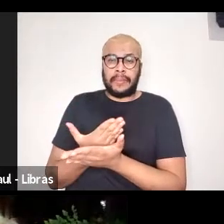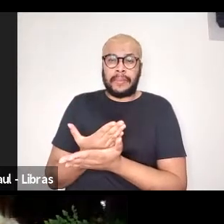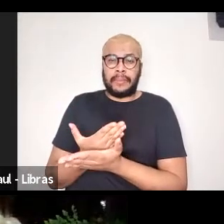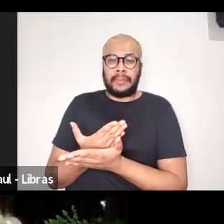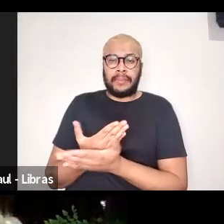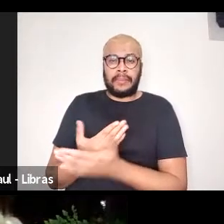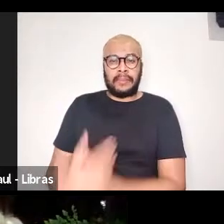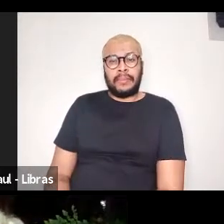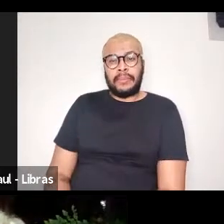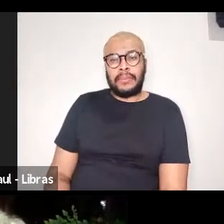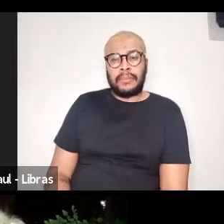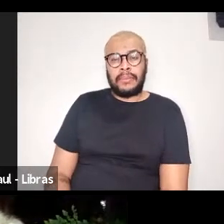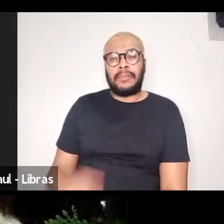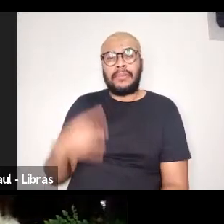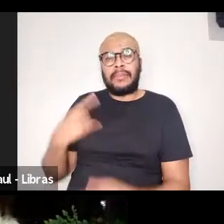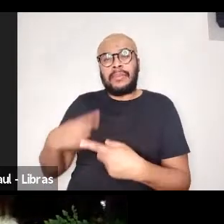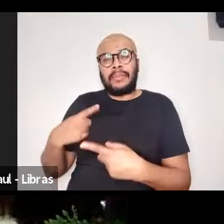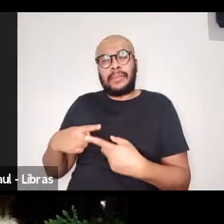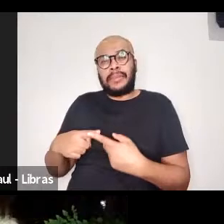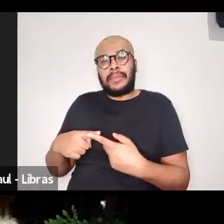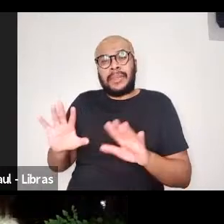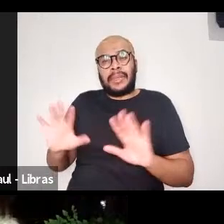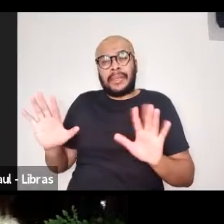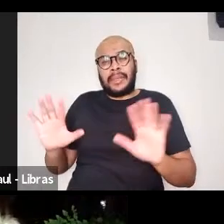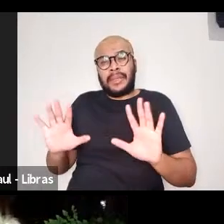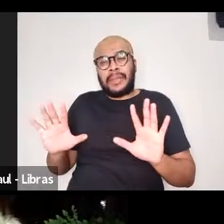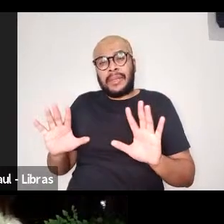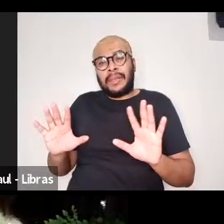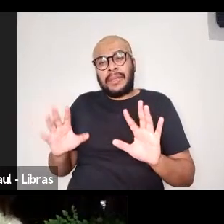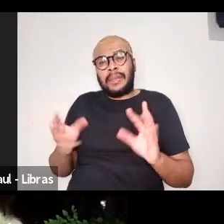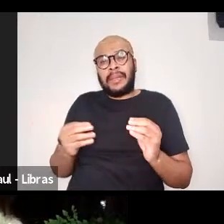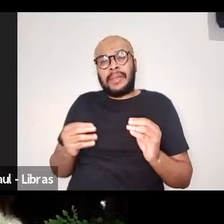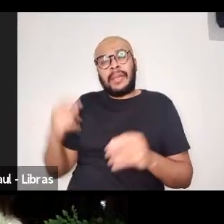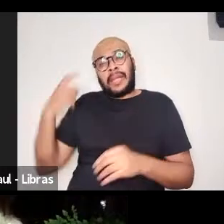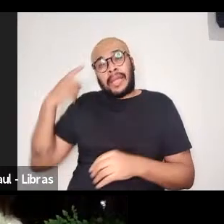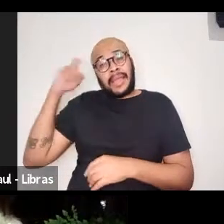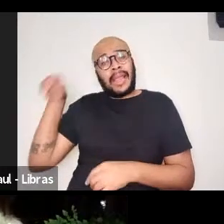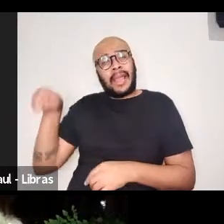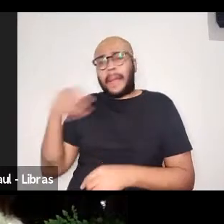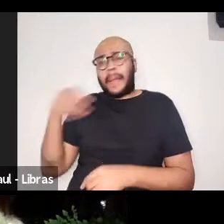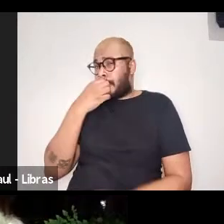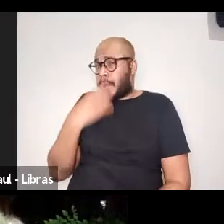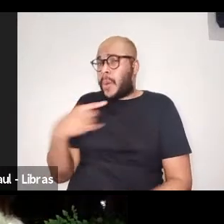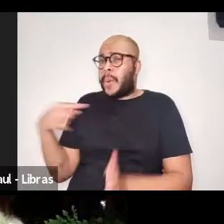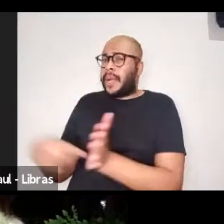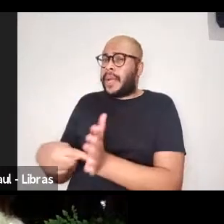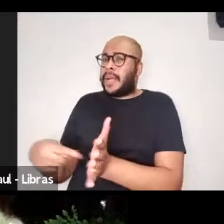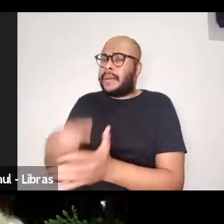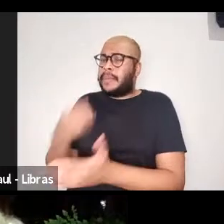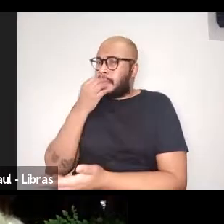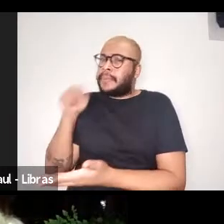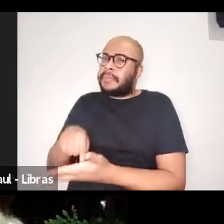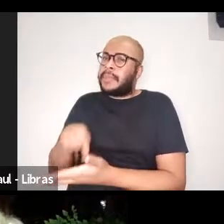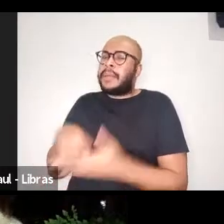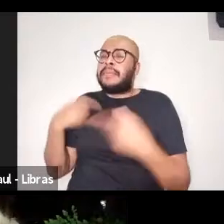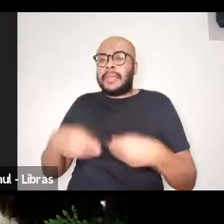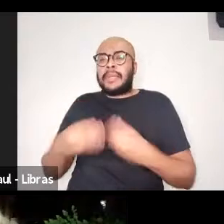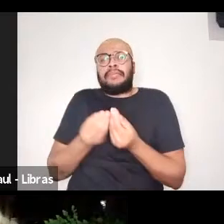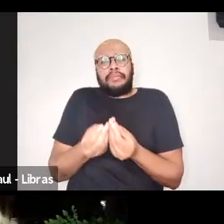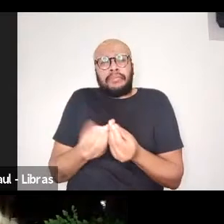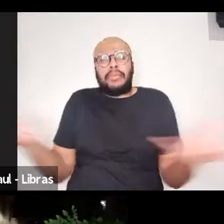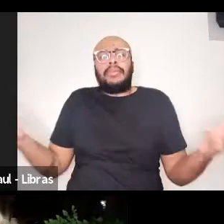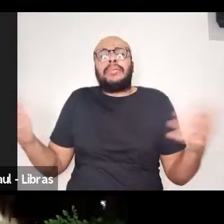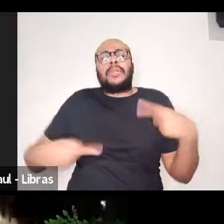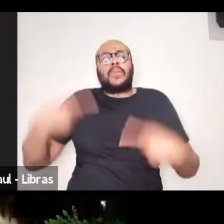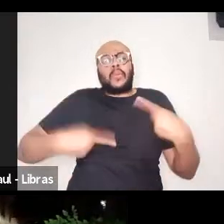porque verdadeiramente essas são pessoas que dizem, aqui tem uma ideia boa, esta ideia precisa ser discutida.